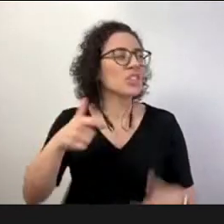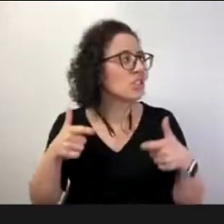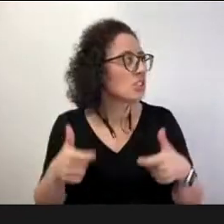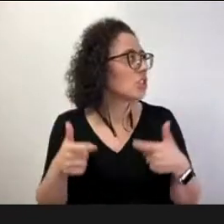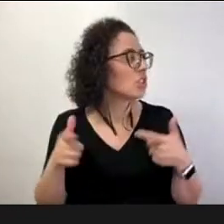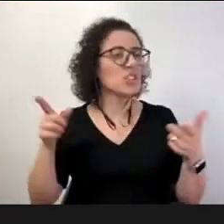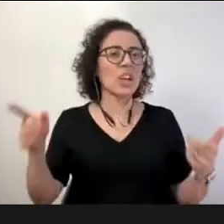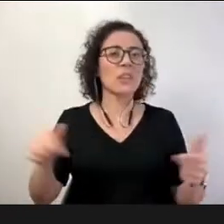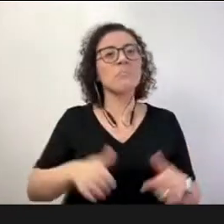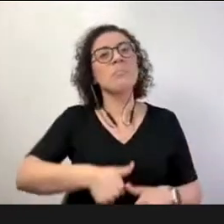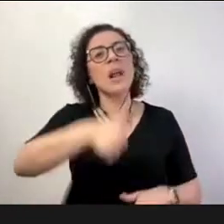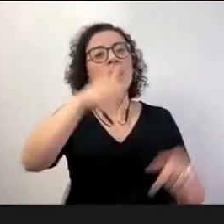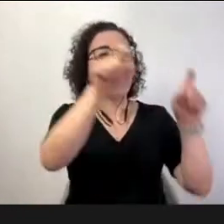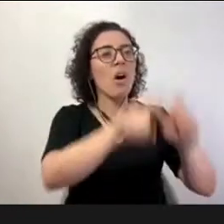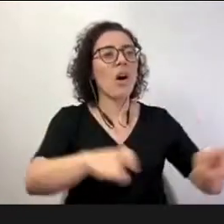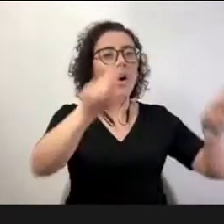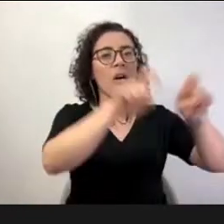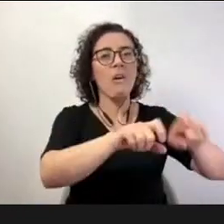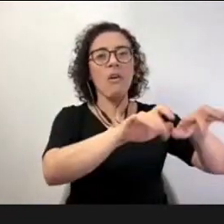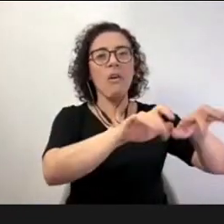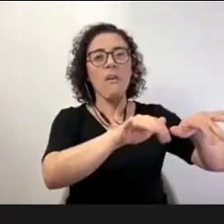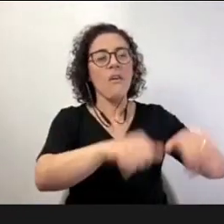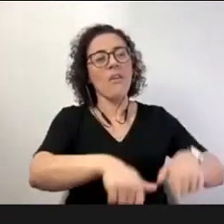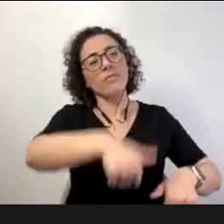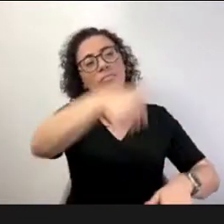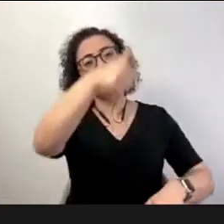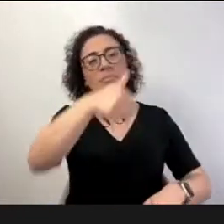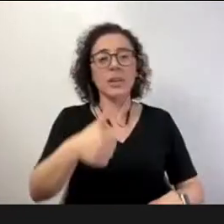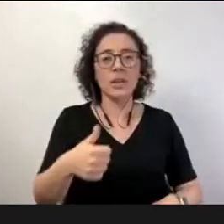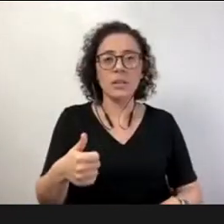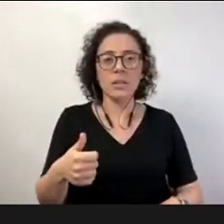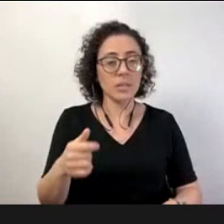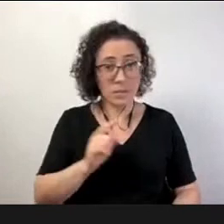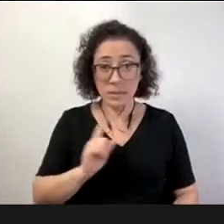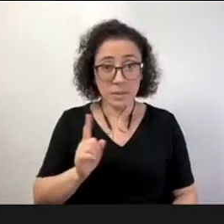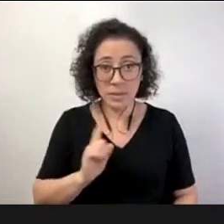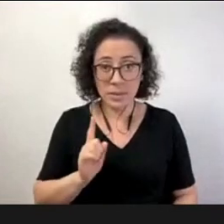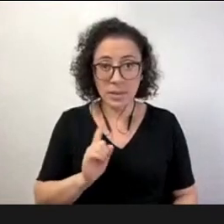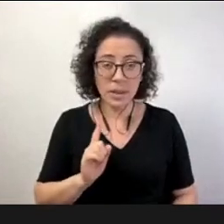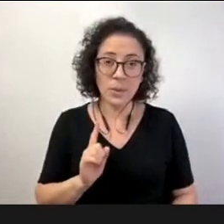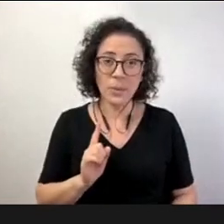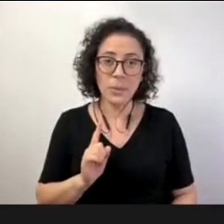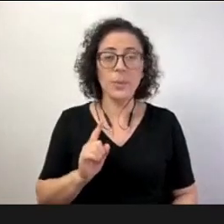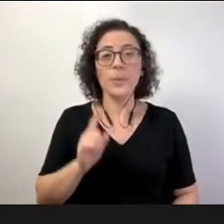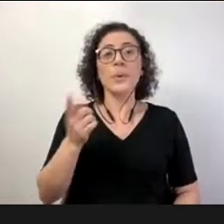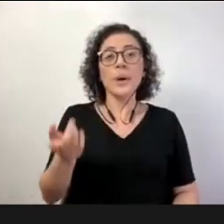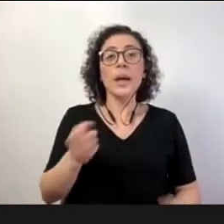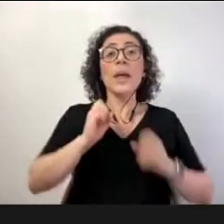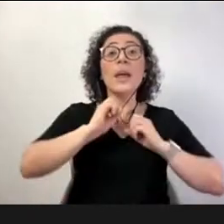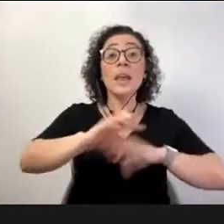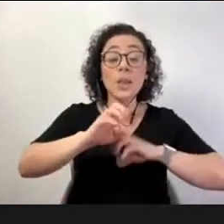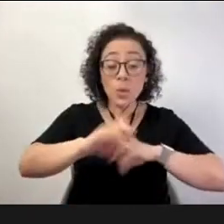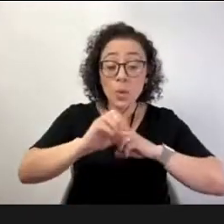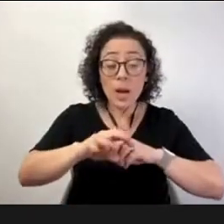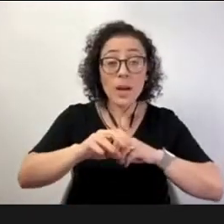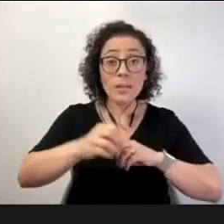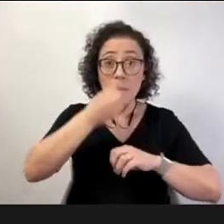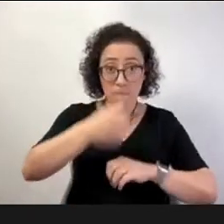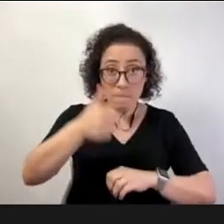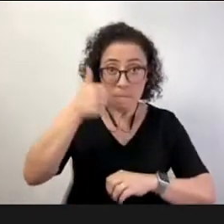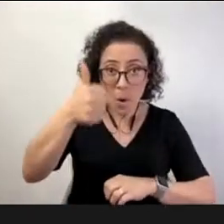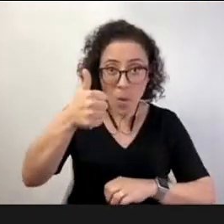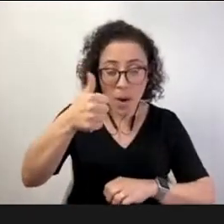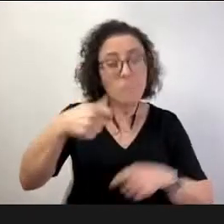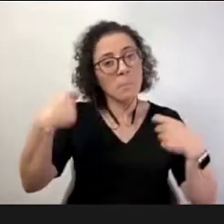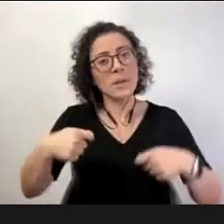os professores são um elemento central na educação não existe boa educação sem bons professores há uns